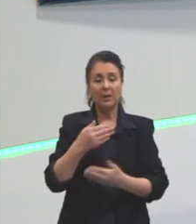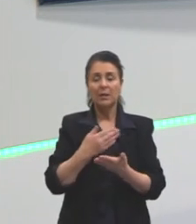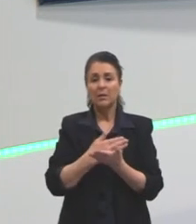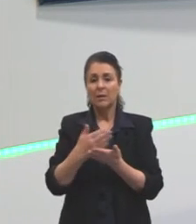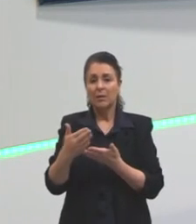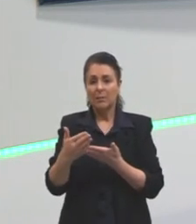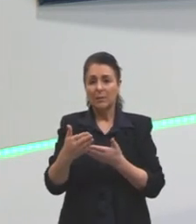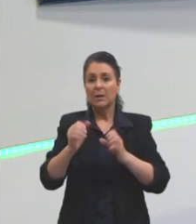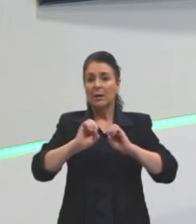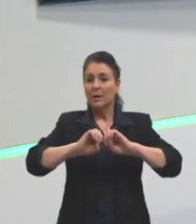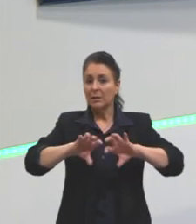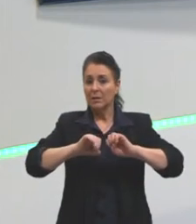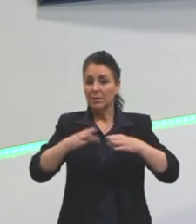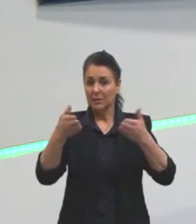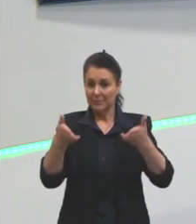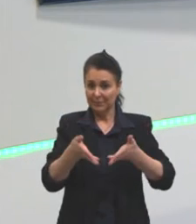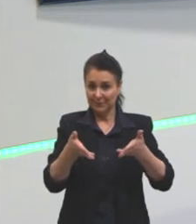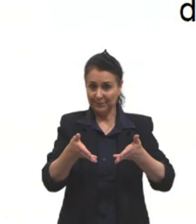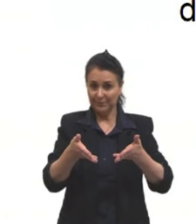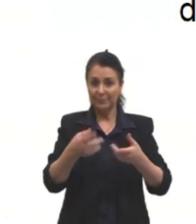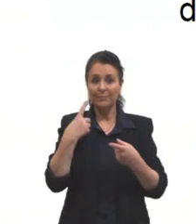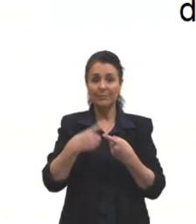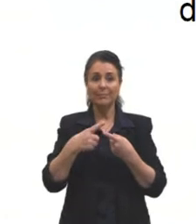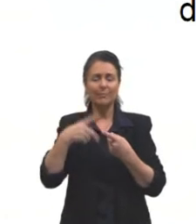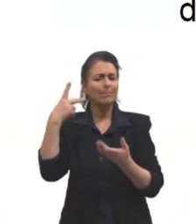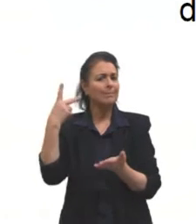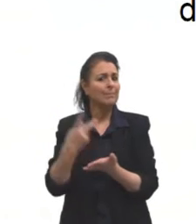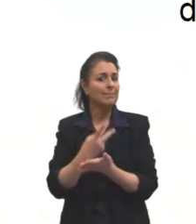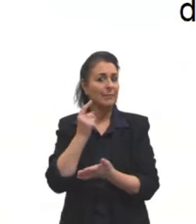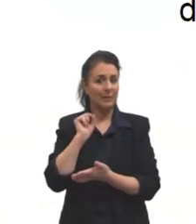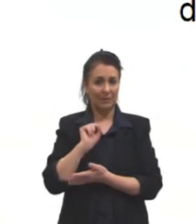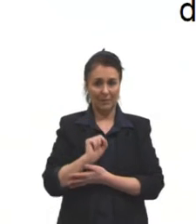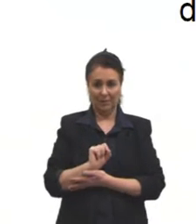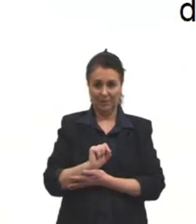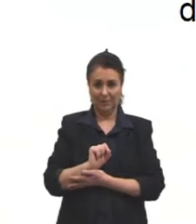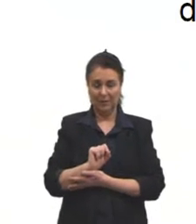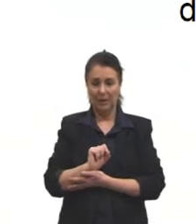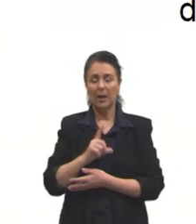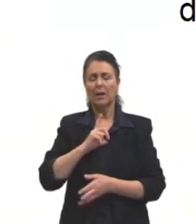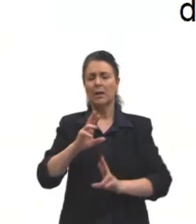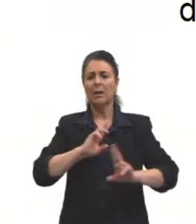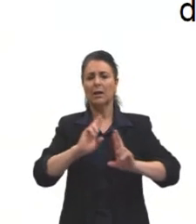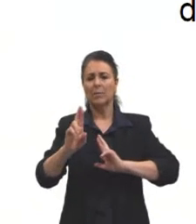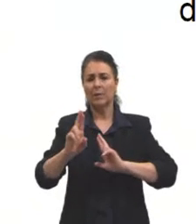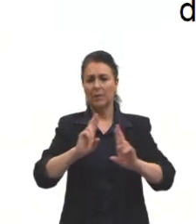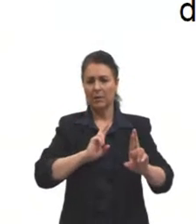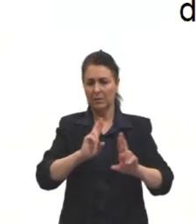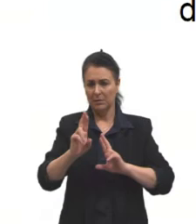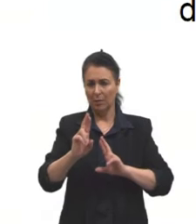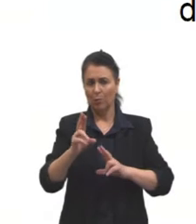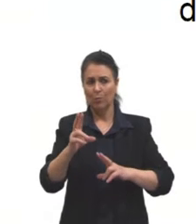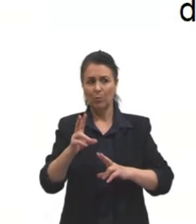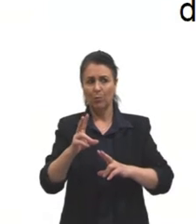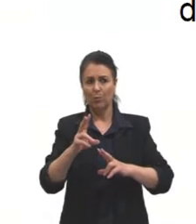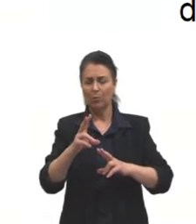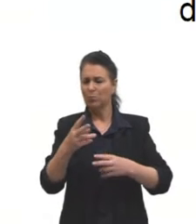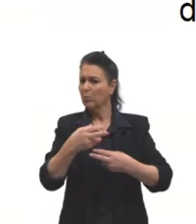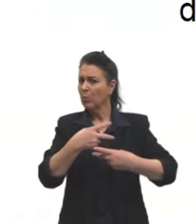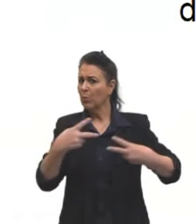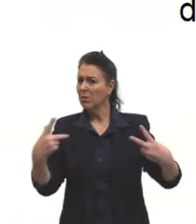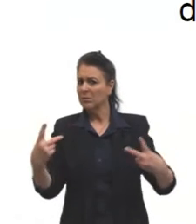agora. Porque o que acontece? Apesar de ela ter relação com as situações sociais,